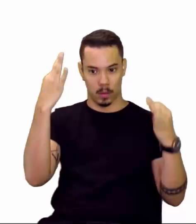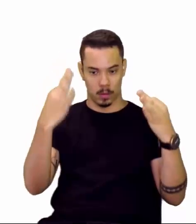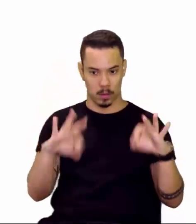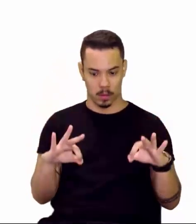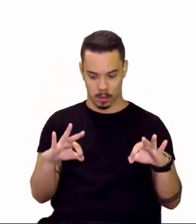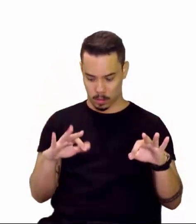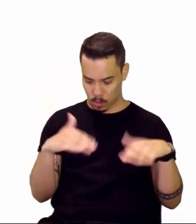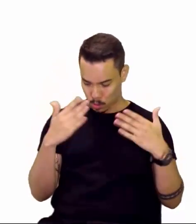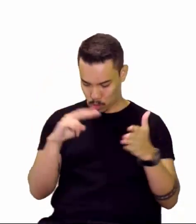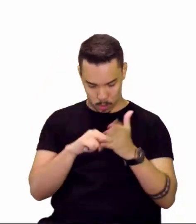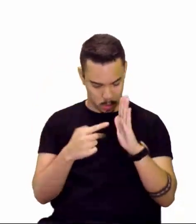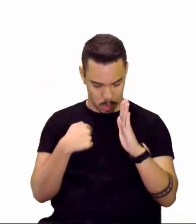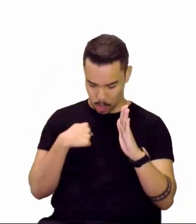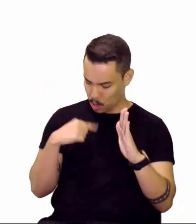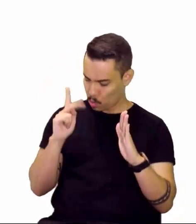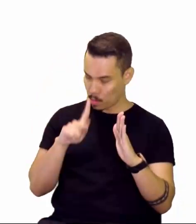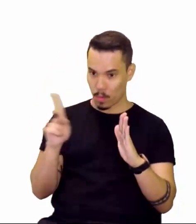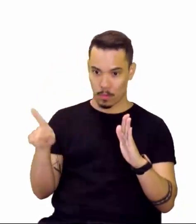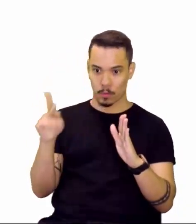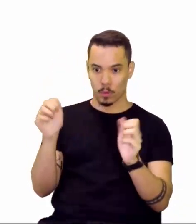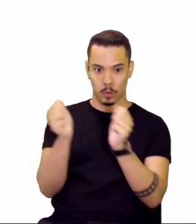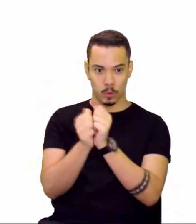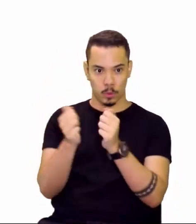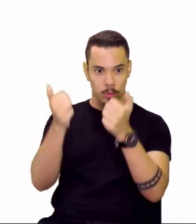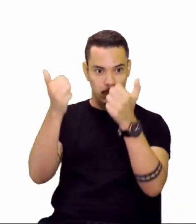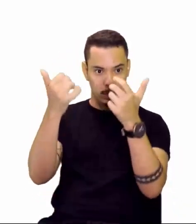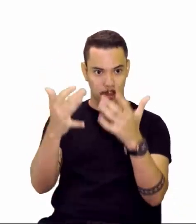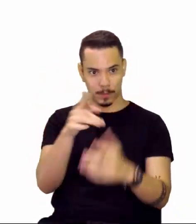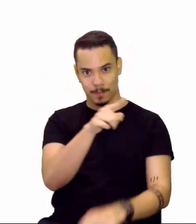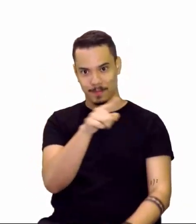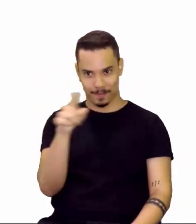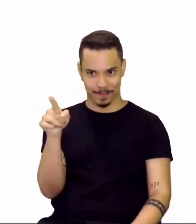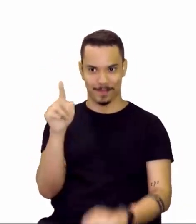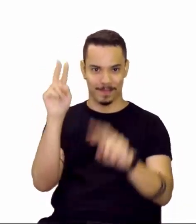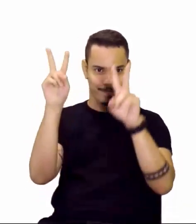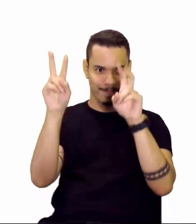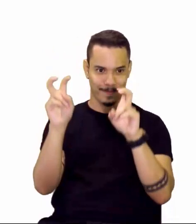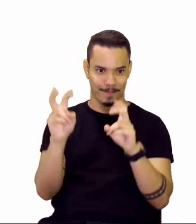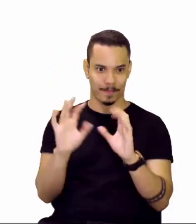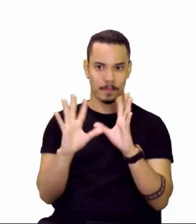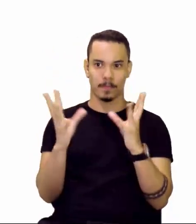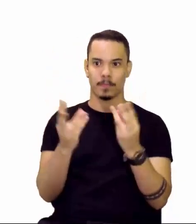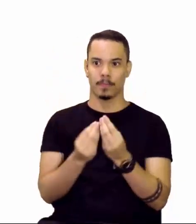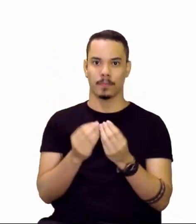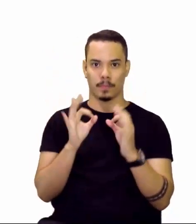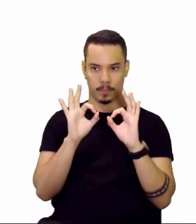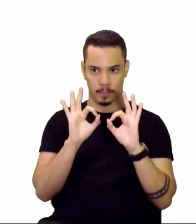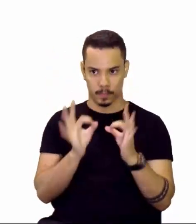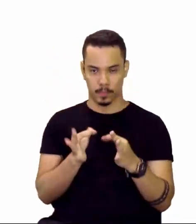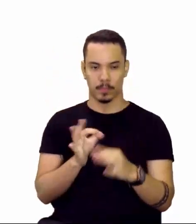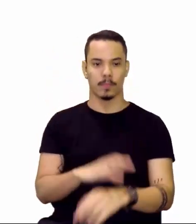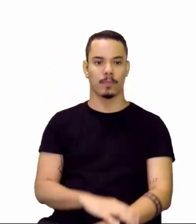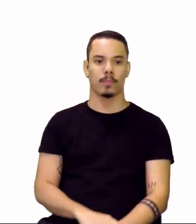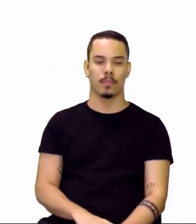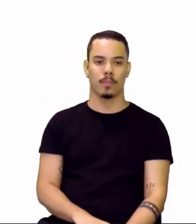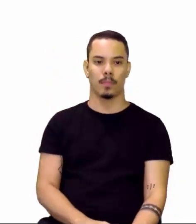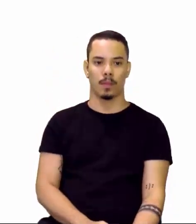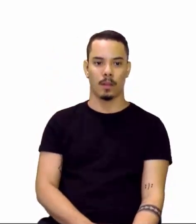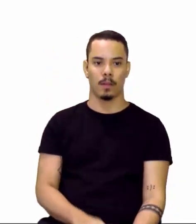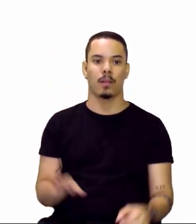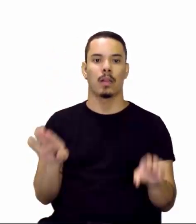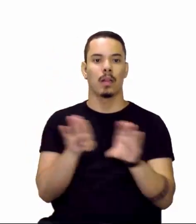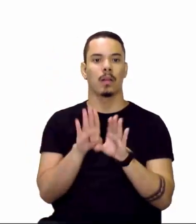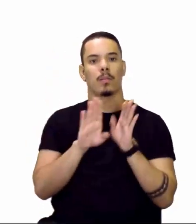o que eu e a professora Sabrina abordamos sobre as partículas dos átomos e sobre também os